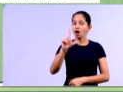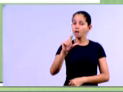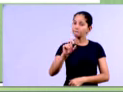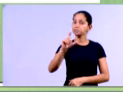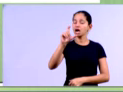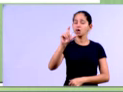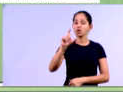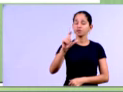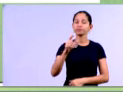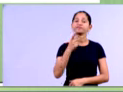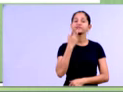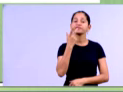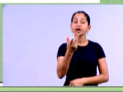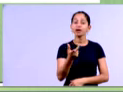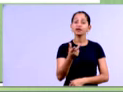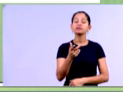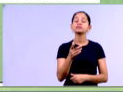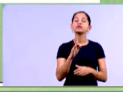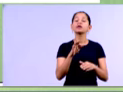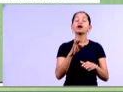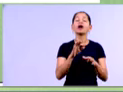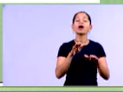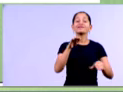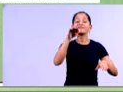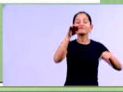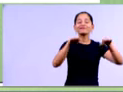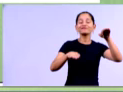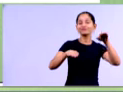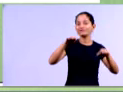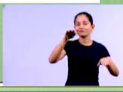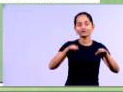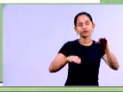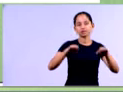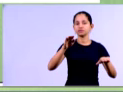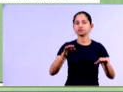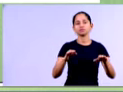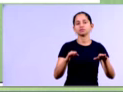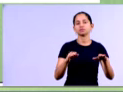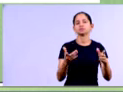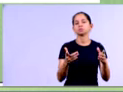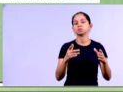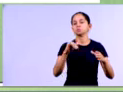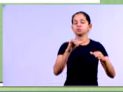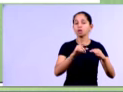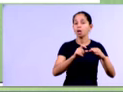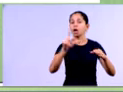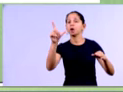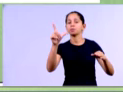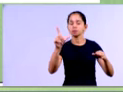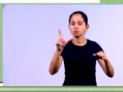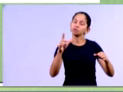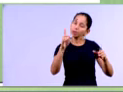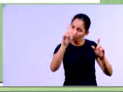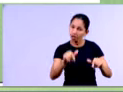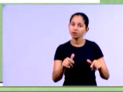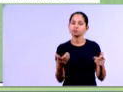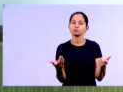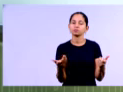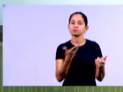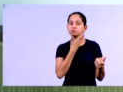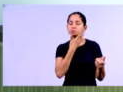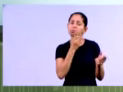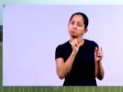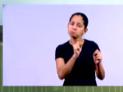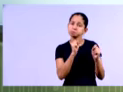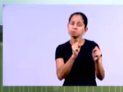a conta aumentou, gente, houve uma variação percentual, houve um crescimento da conta, né, uma variação. Ou, essa variação, ela